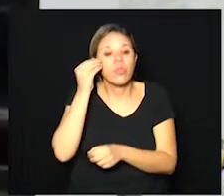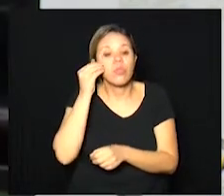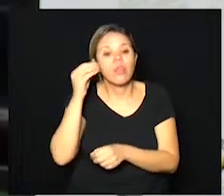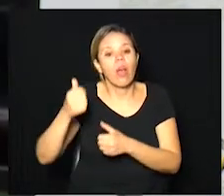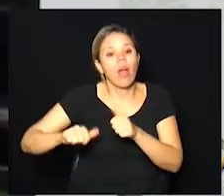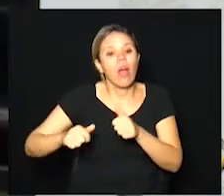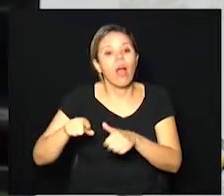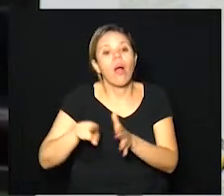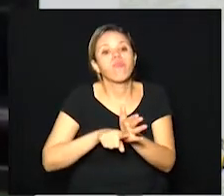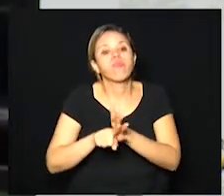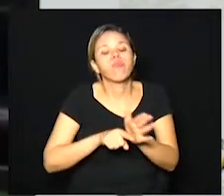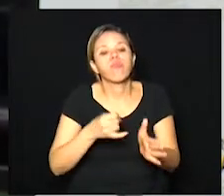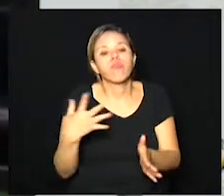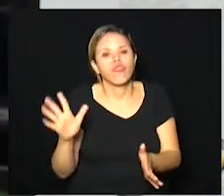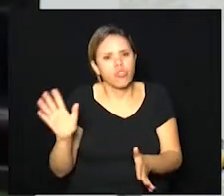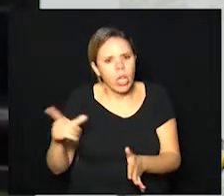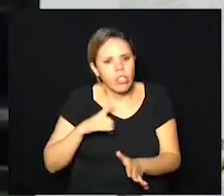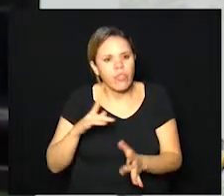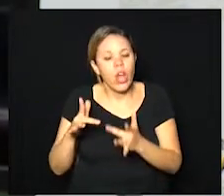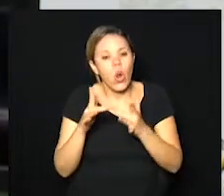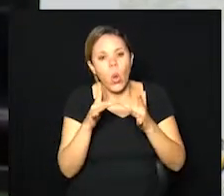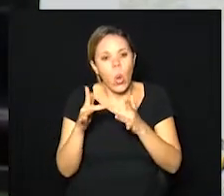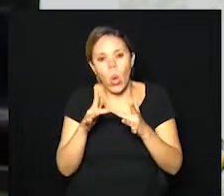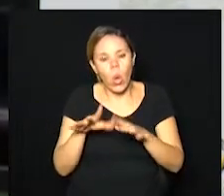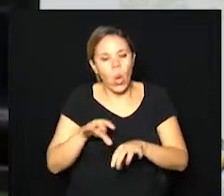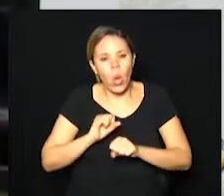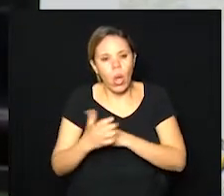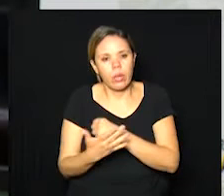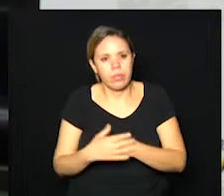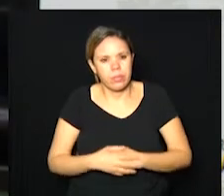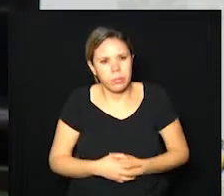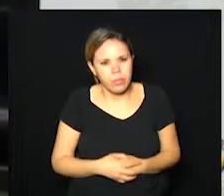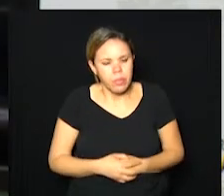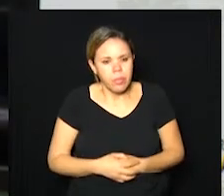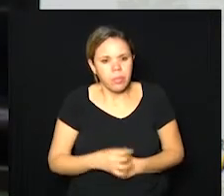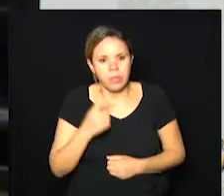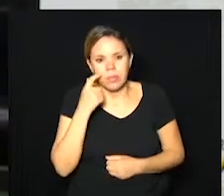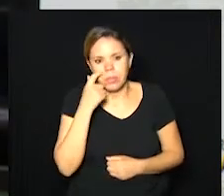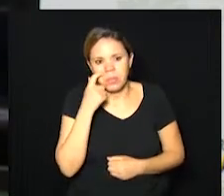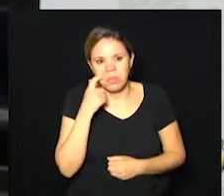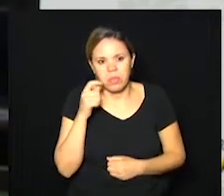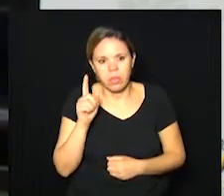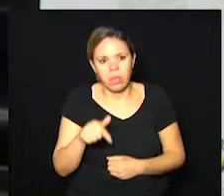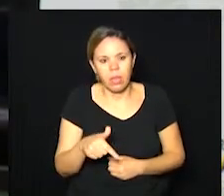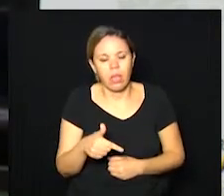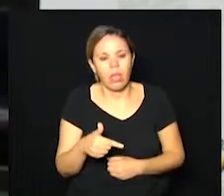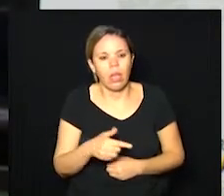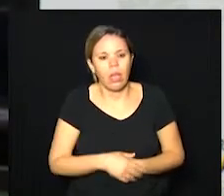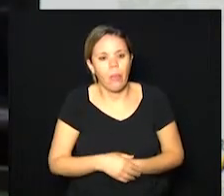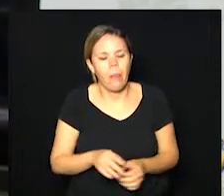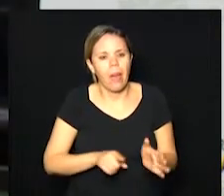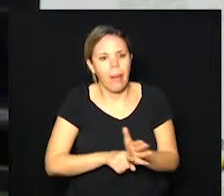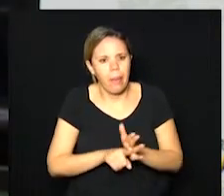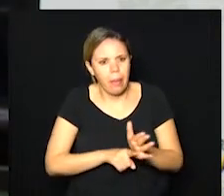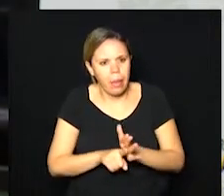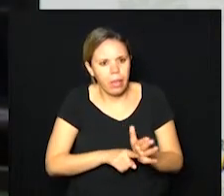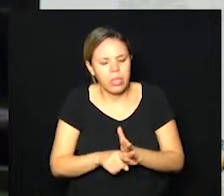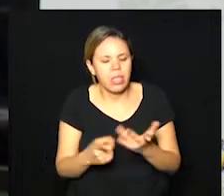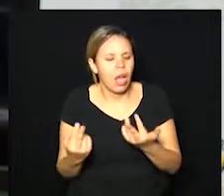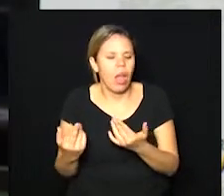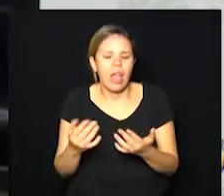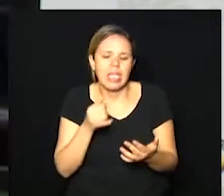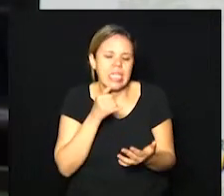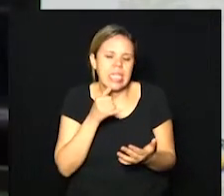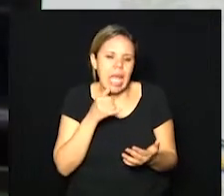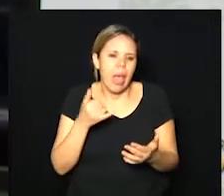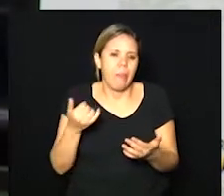estimativa, já tiveram contato com o novo coronavírus. Isso é como uma pesquisa eleitoral, quer dizer, a